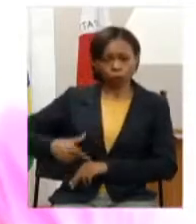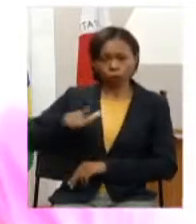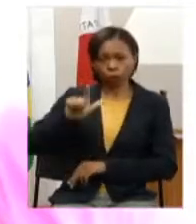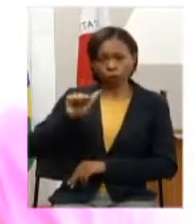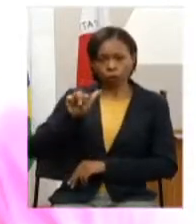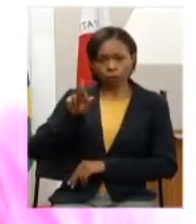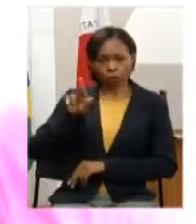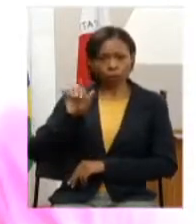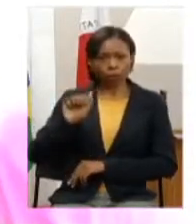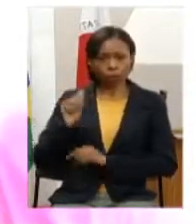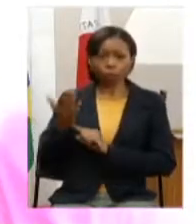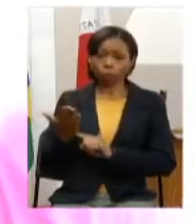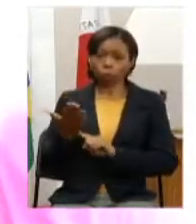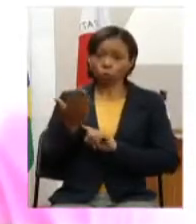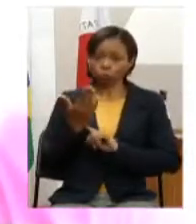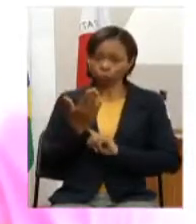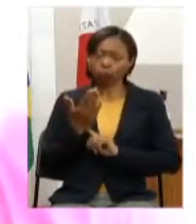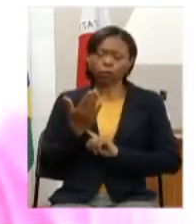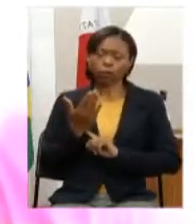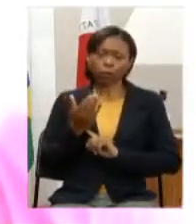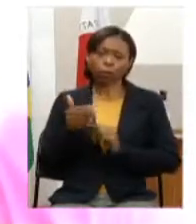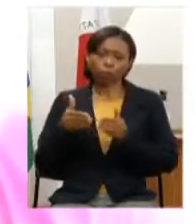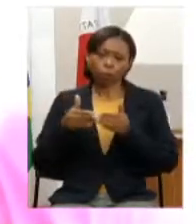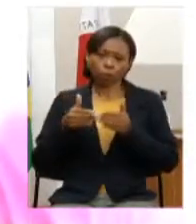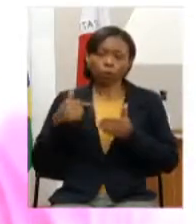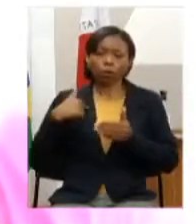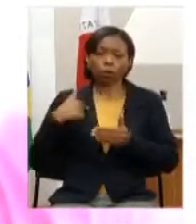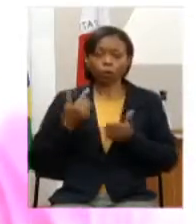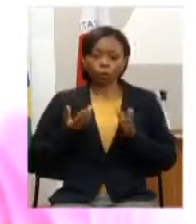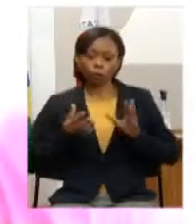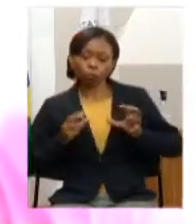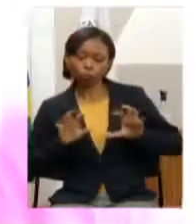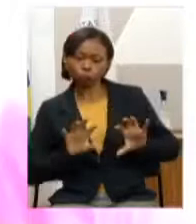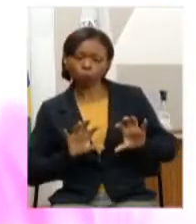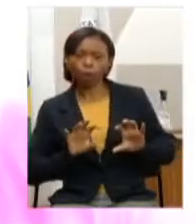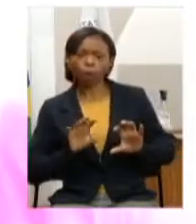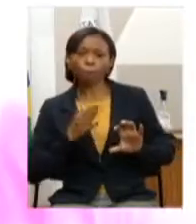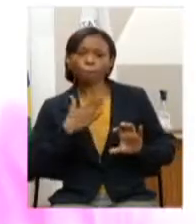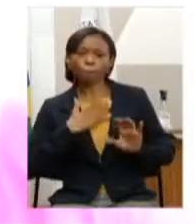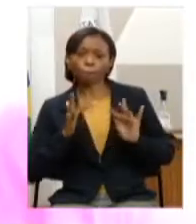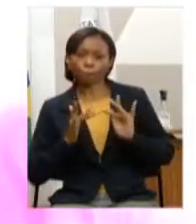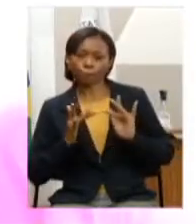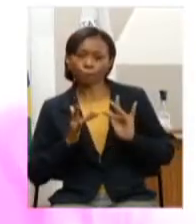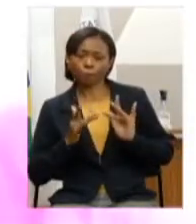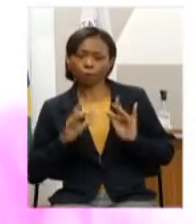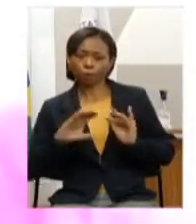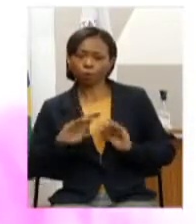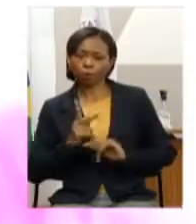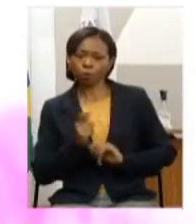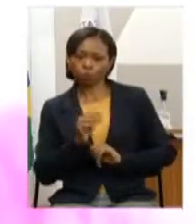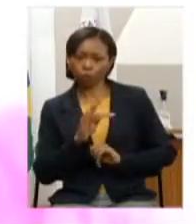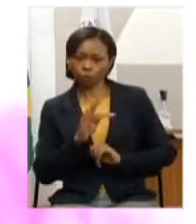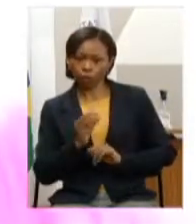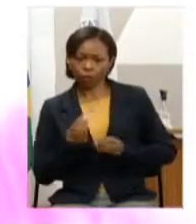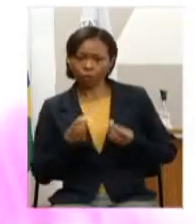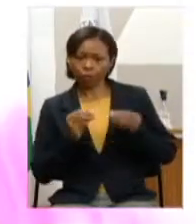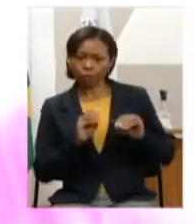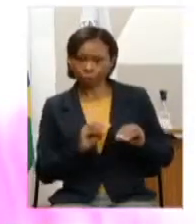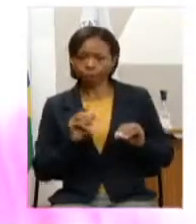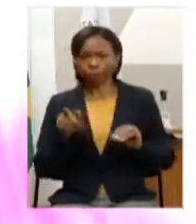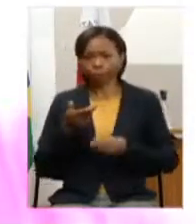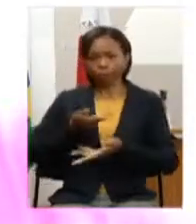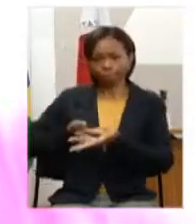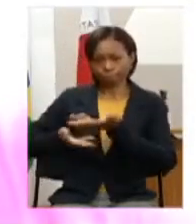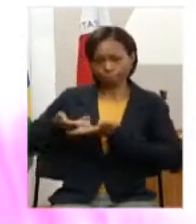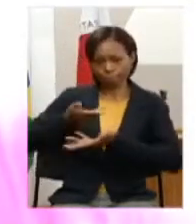nisso eu vou deixar aqui o contato o meu contato no chat para que a gente possa de repente fazer um